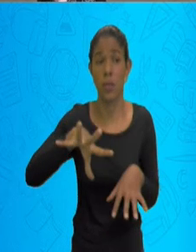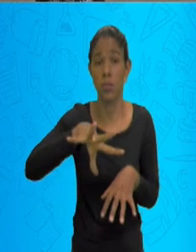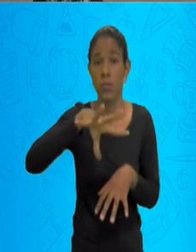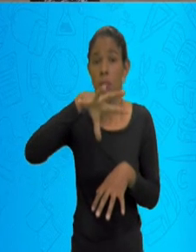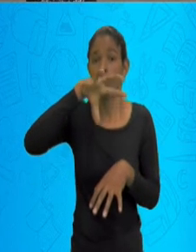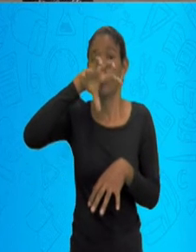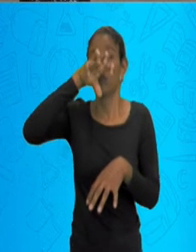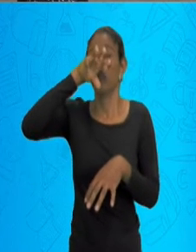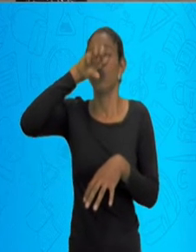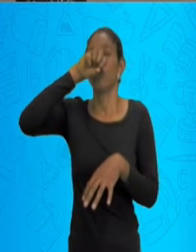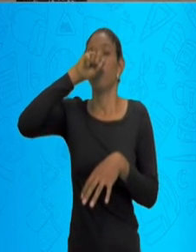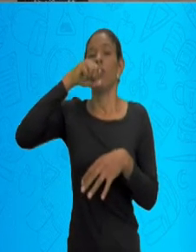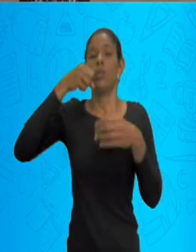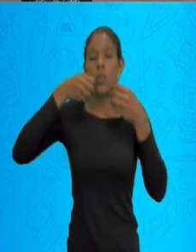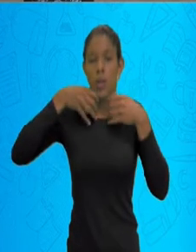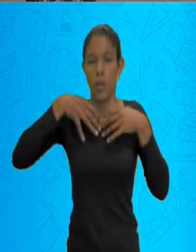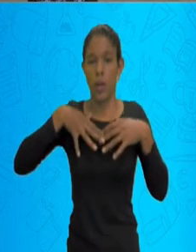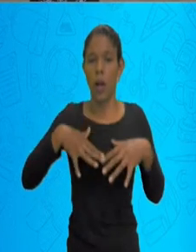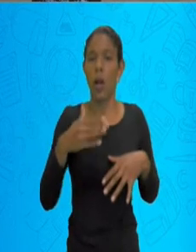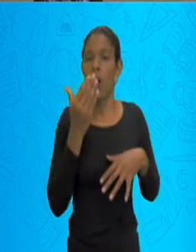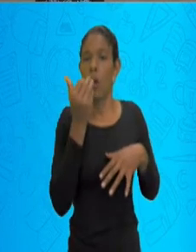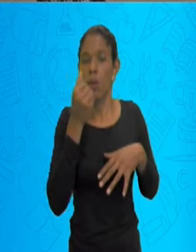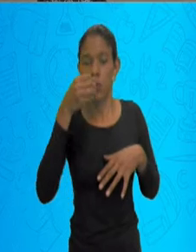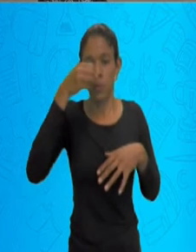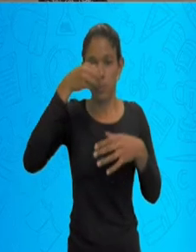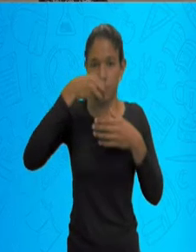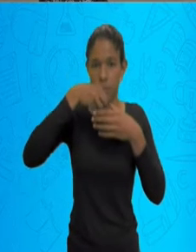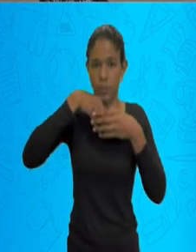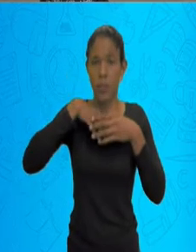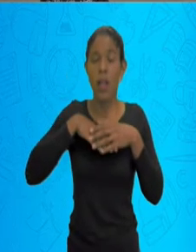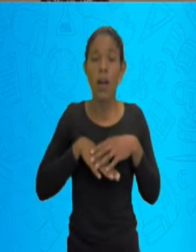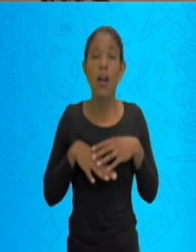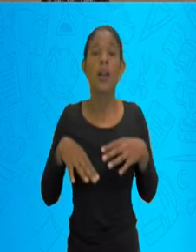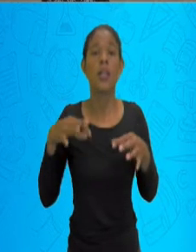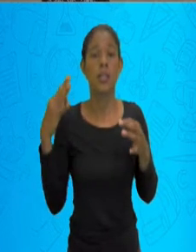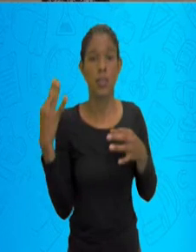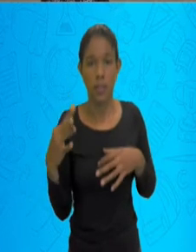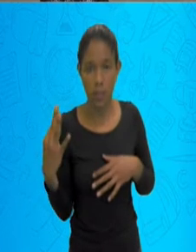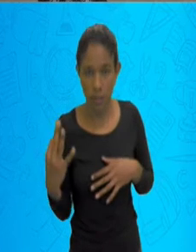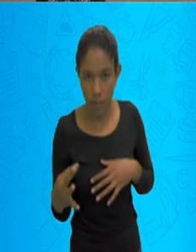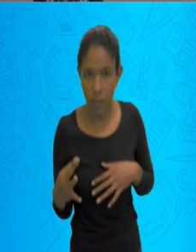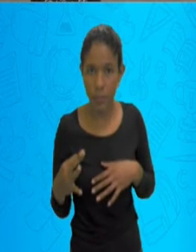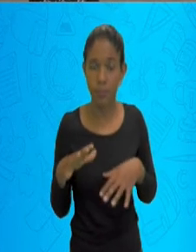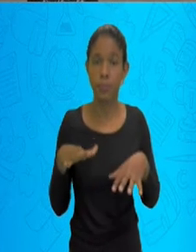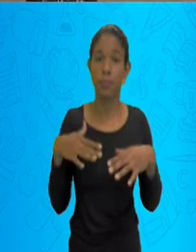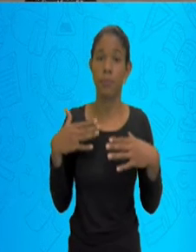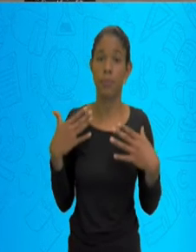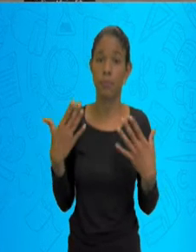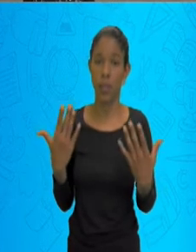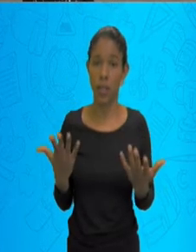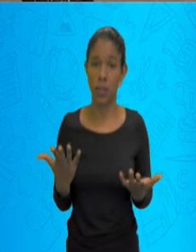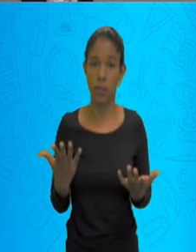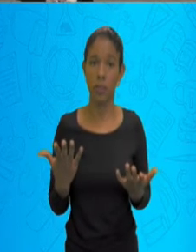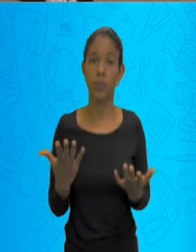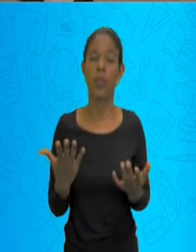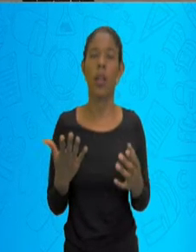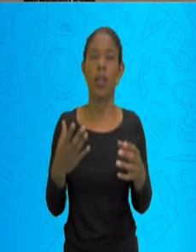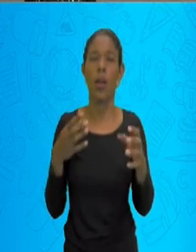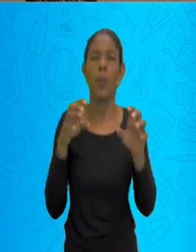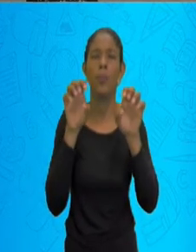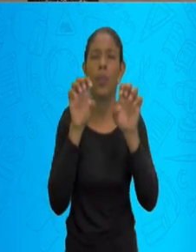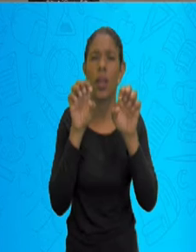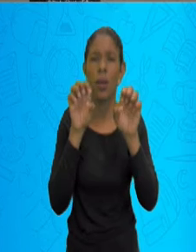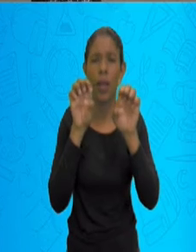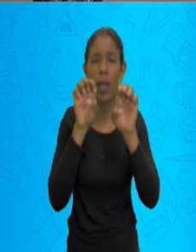ou a passagem da comida, que é uma das ferramentas, das estruturas